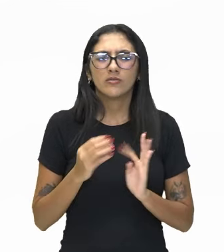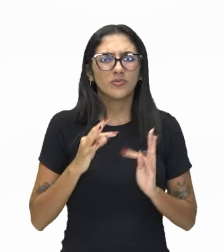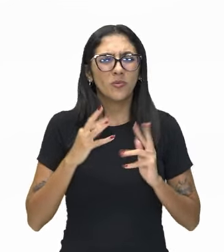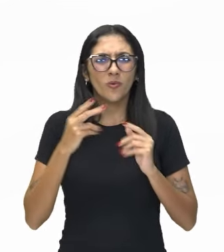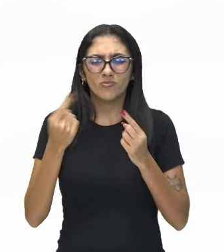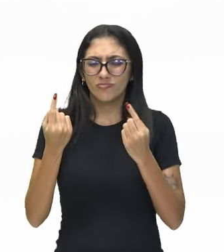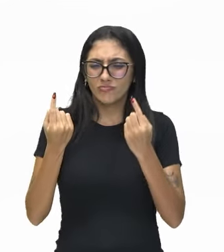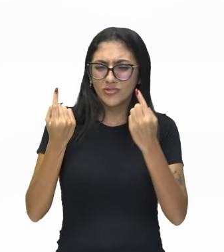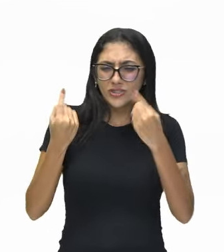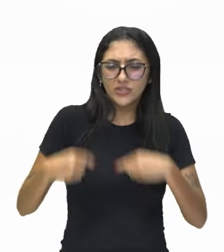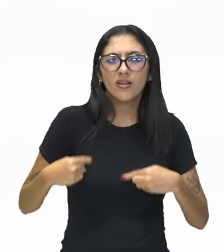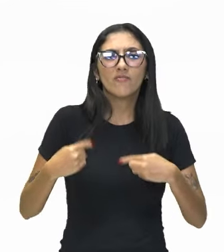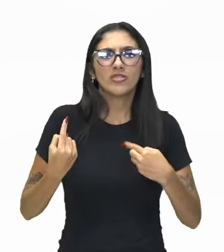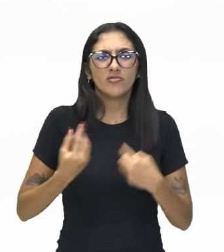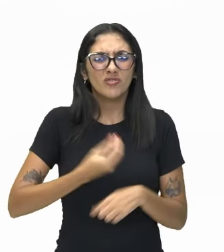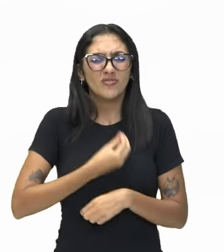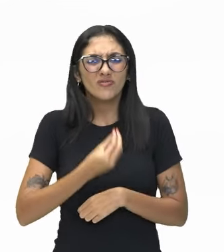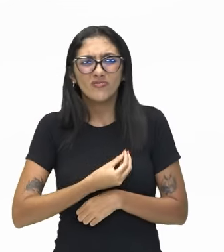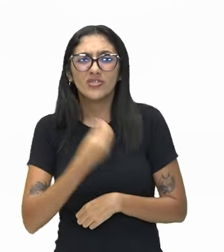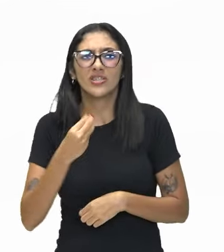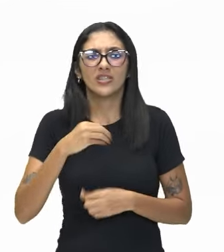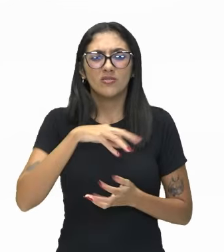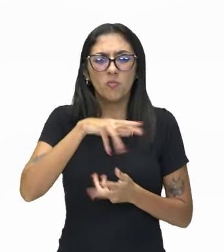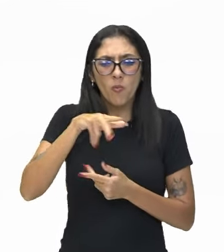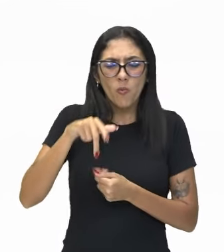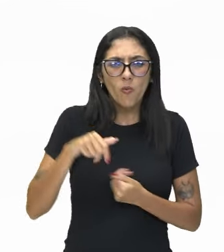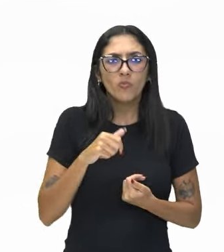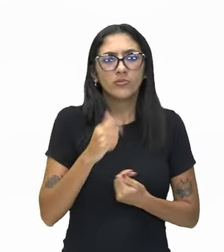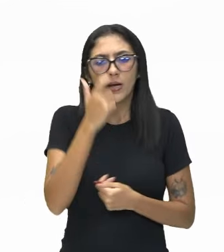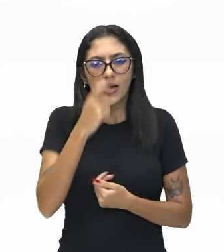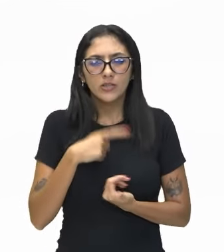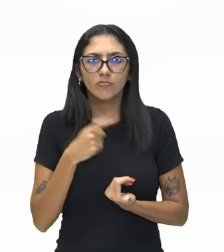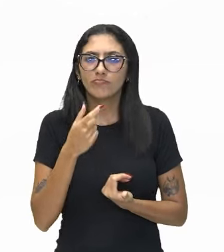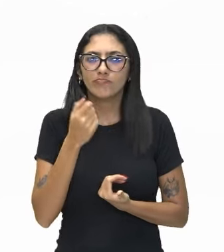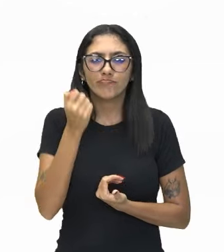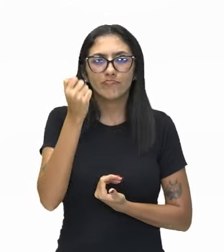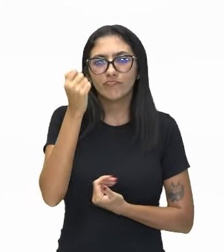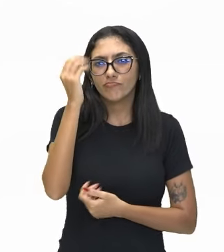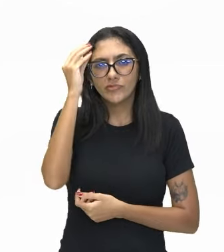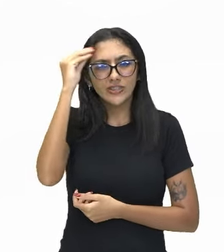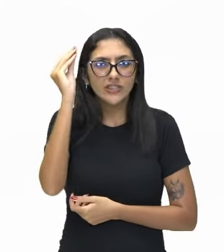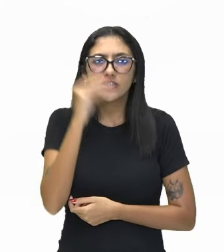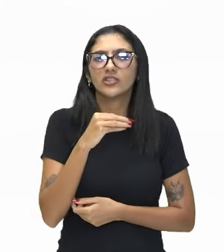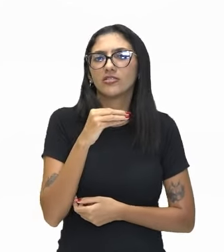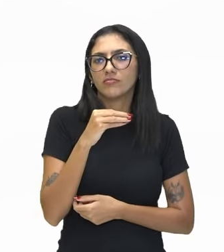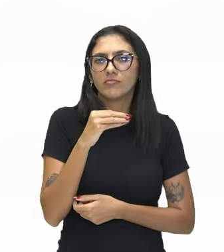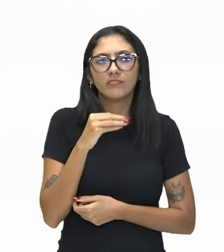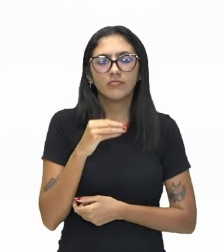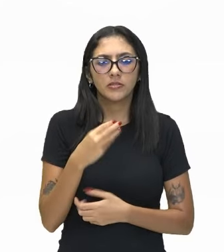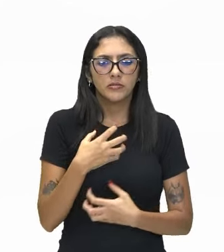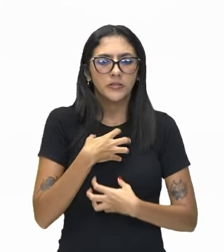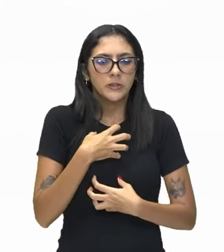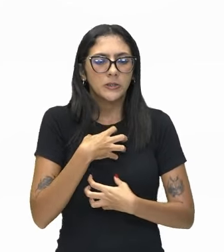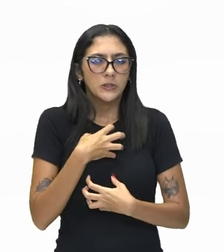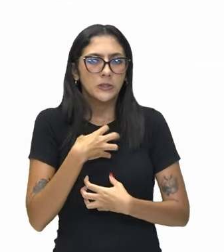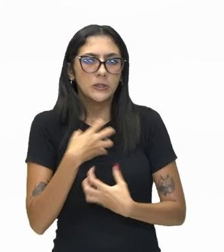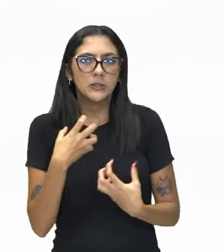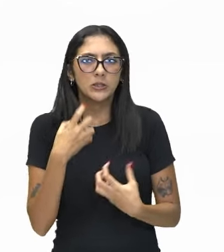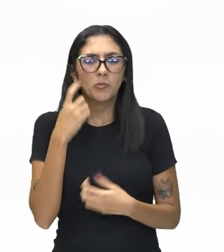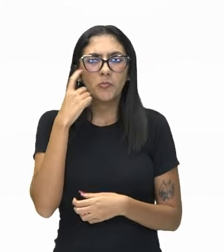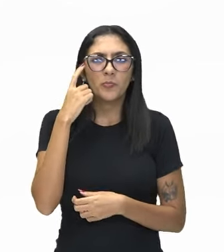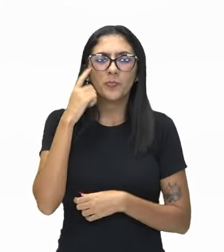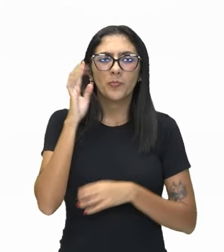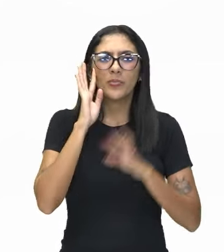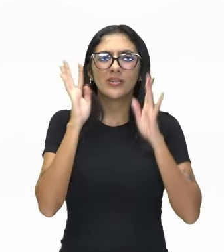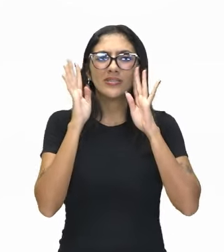o outro, com o mundo, vai me dizer que estou derrotado. O meu eu vai ficar o quê? Arruinado, destruído,